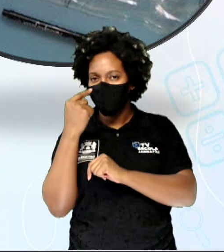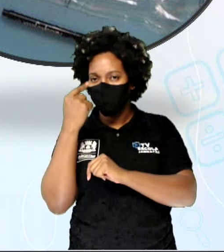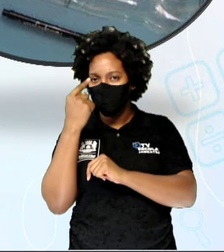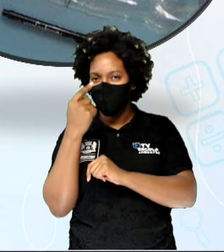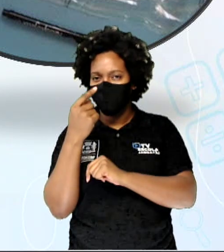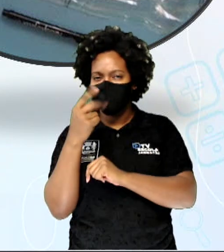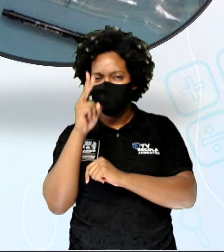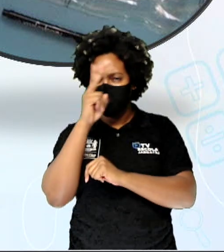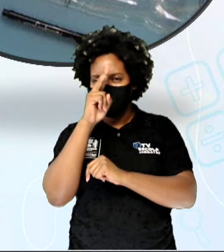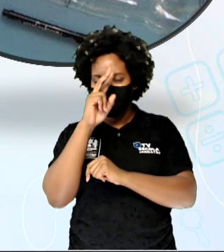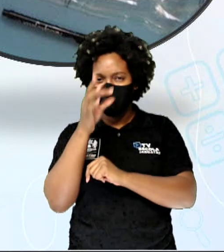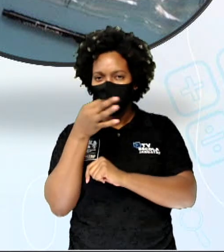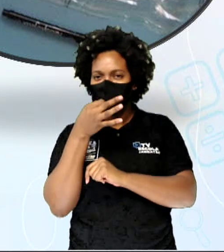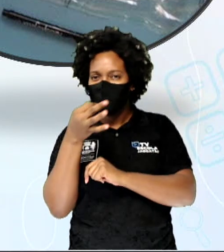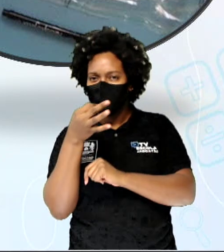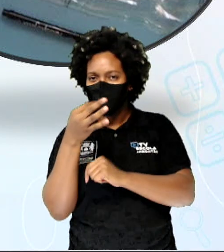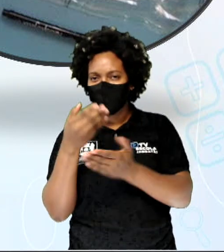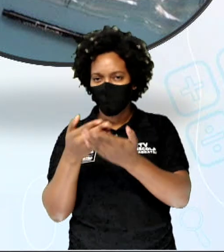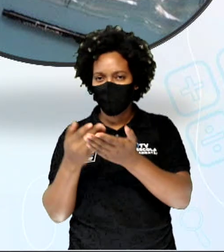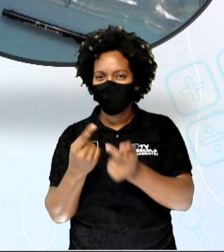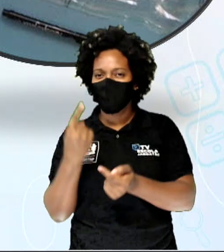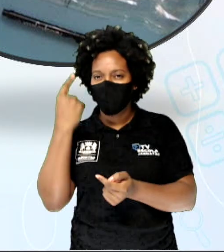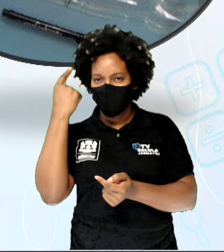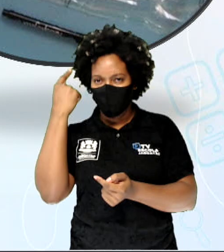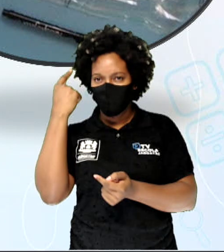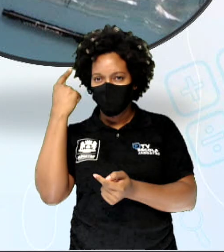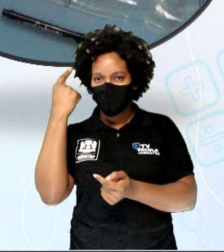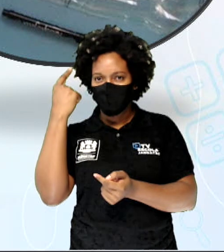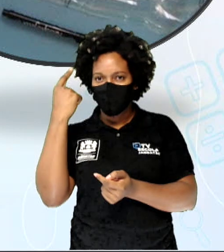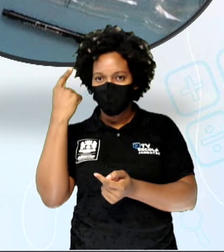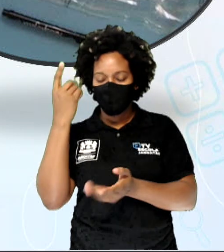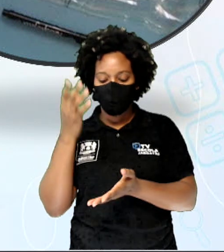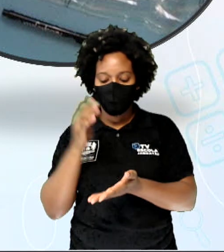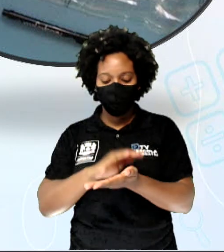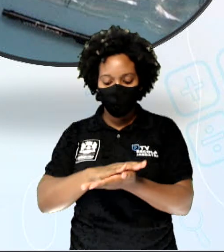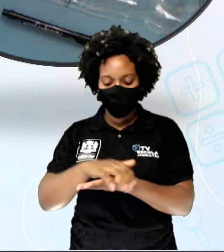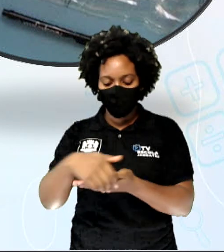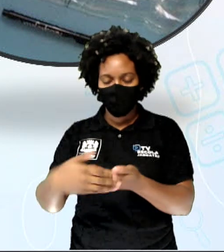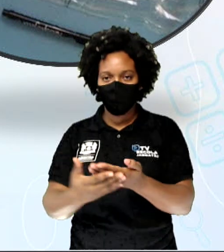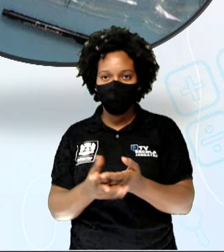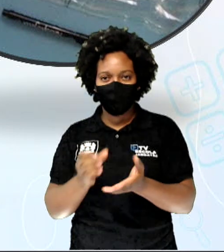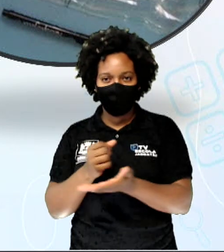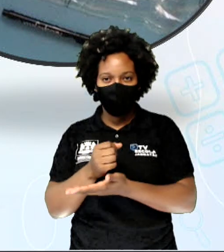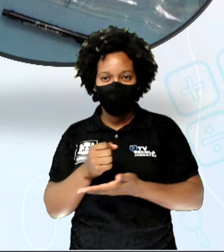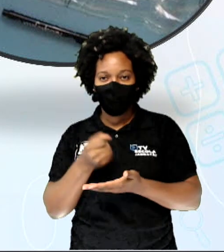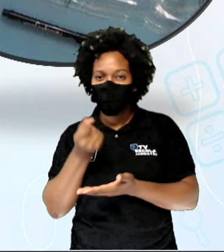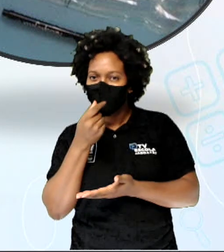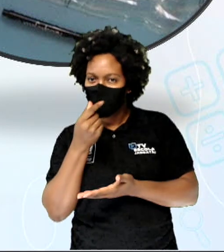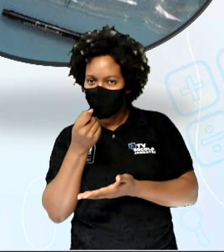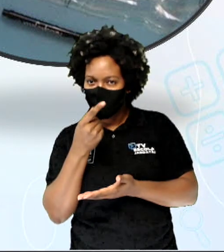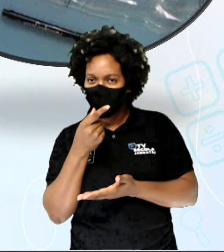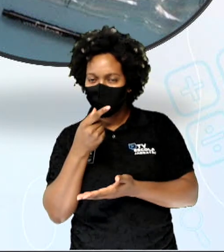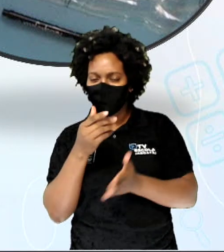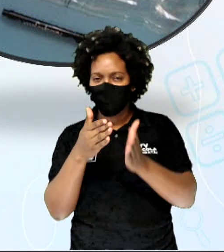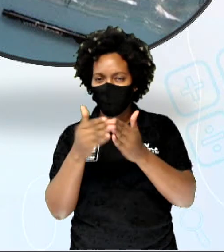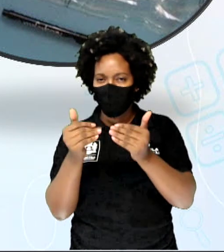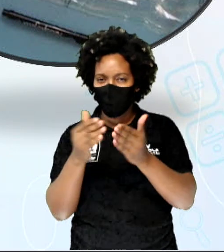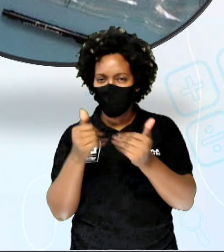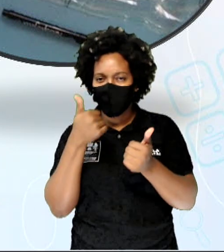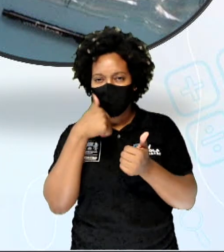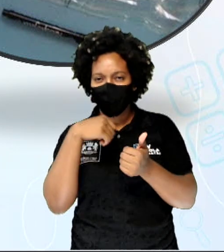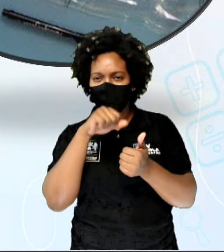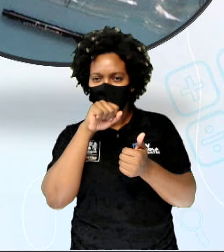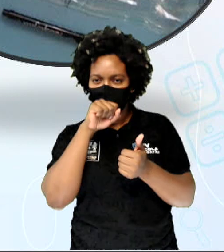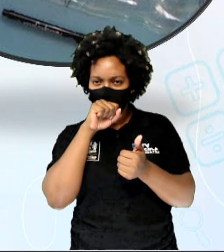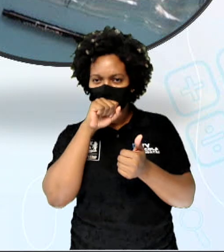outra aula de fazer os olhinhos com a embalagenzinha do comprimido, né? Pode falar com a mamãe aí e ver a embalagenzinha